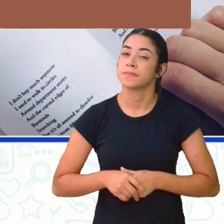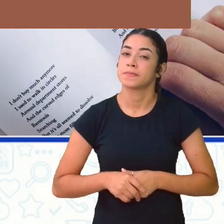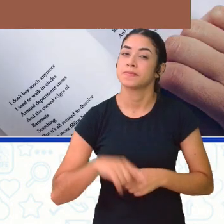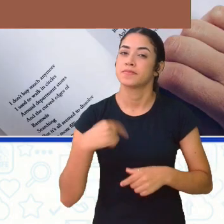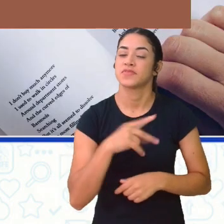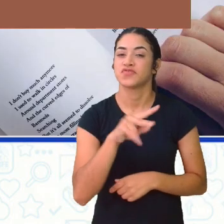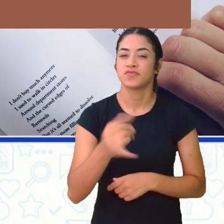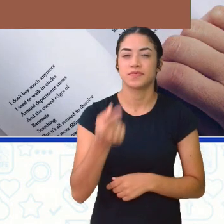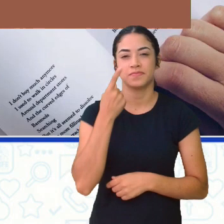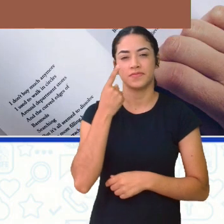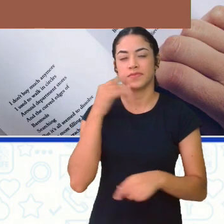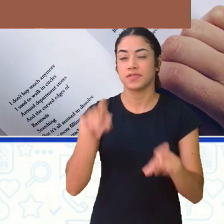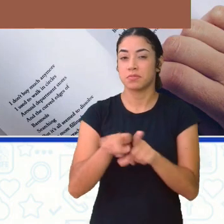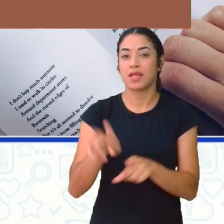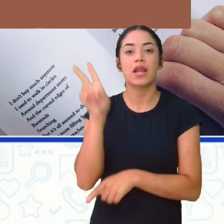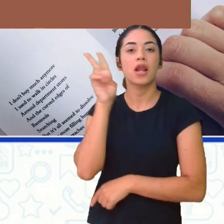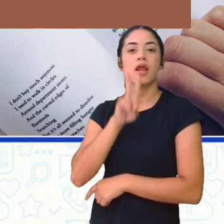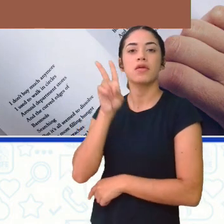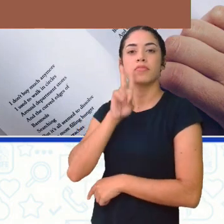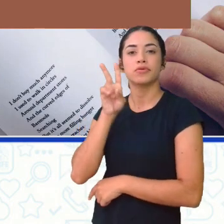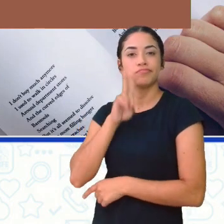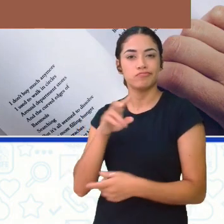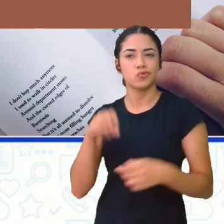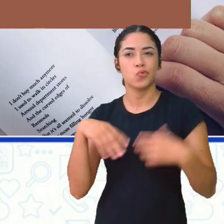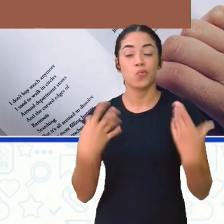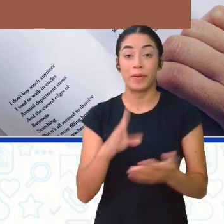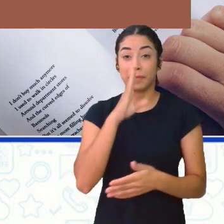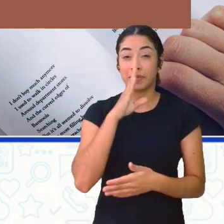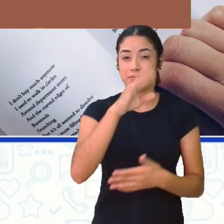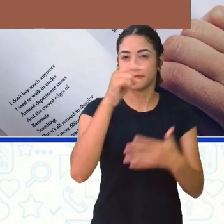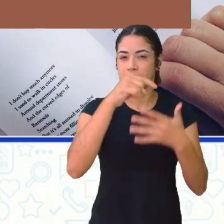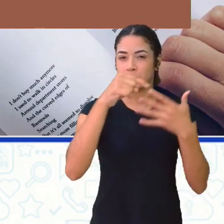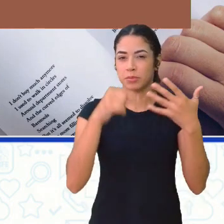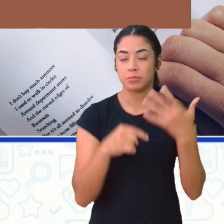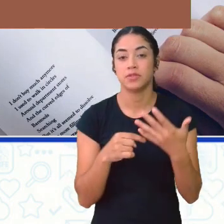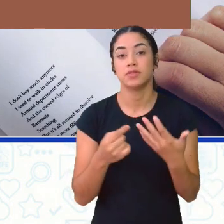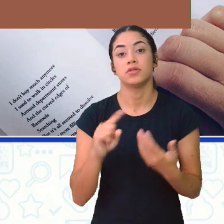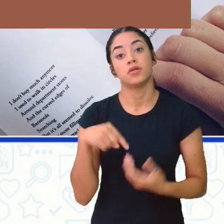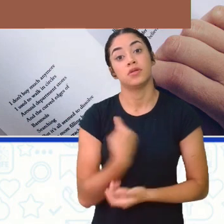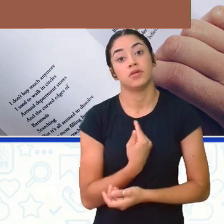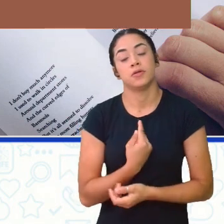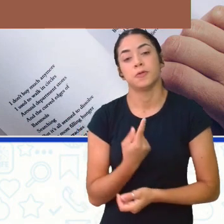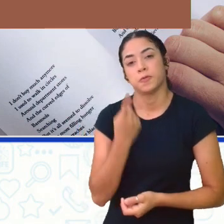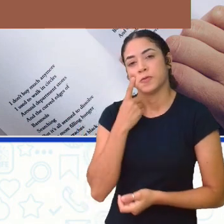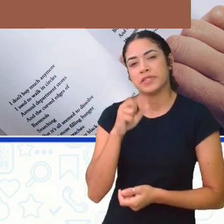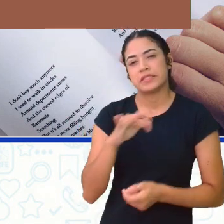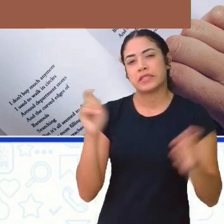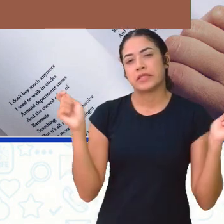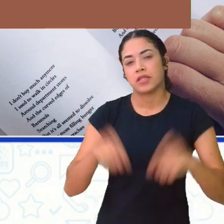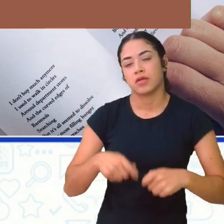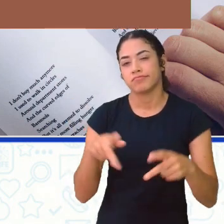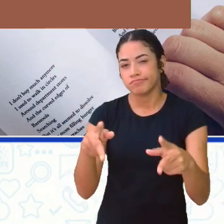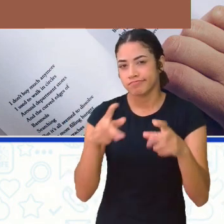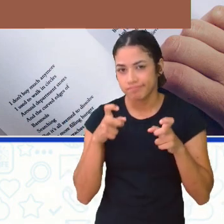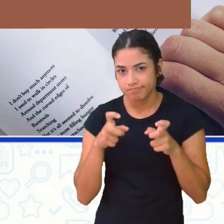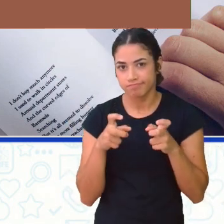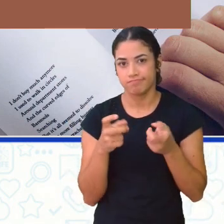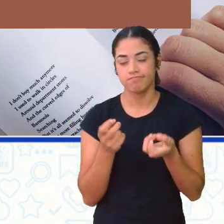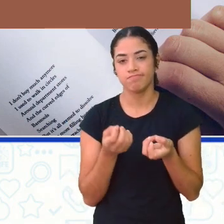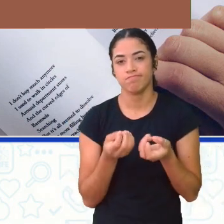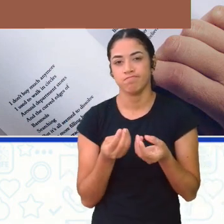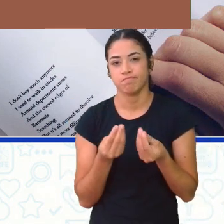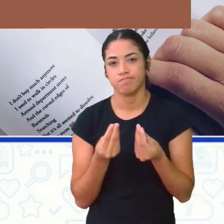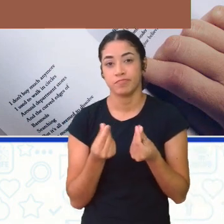vai ver Relembrar Quais são esses Principais tópicos Para a gente Ver se a gente Reconhece No conto